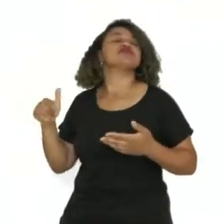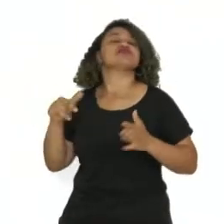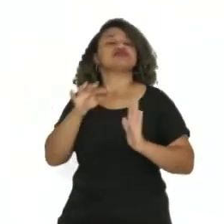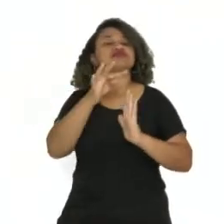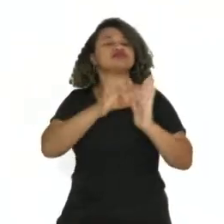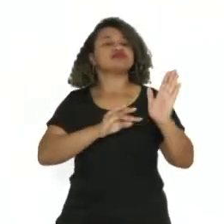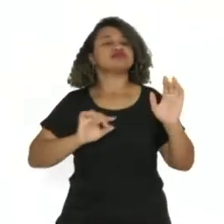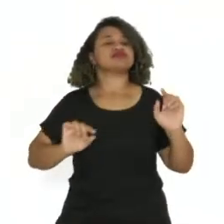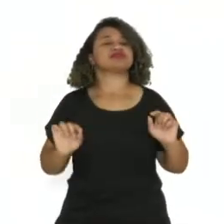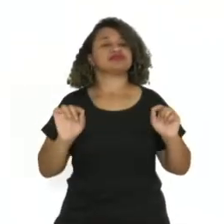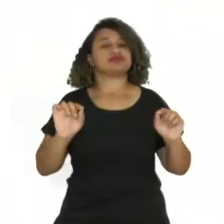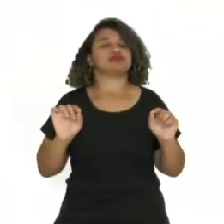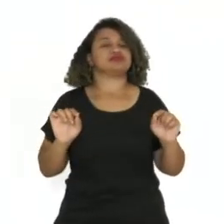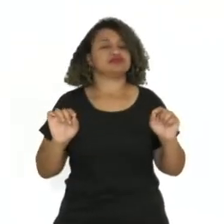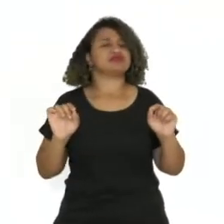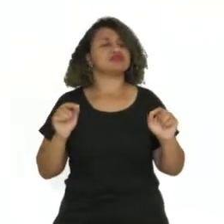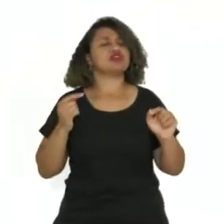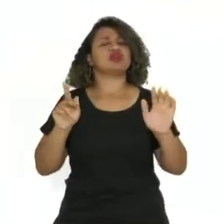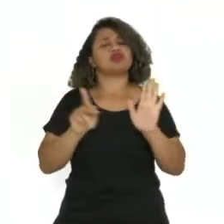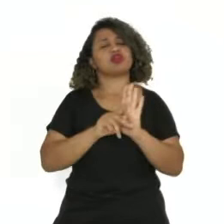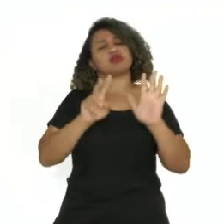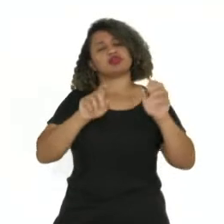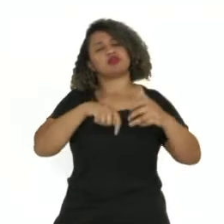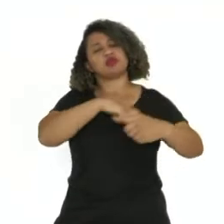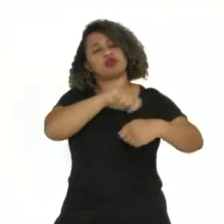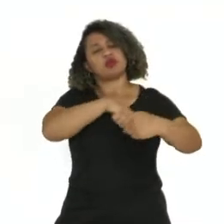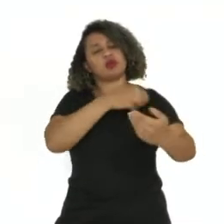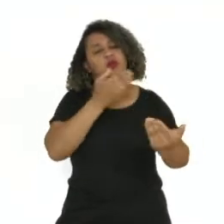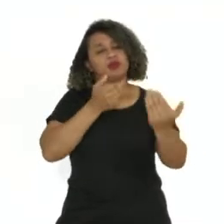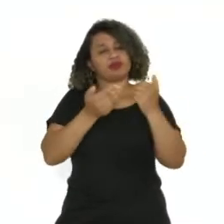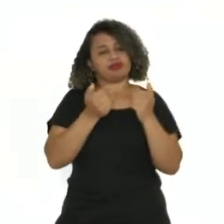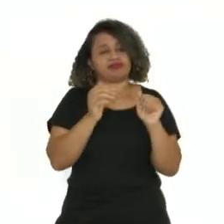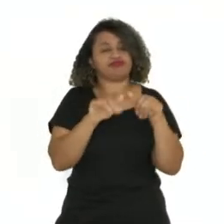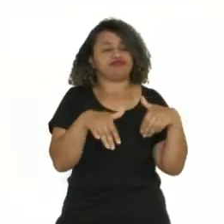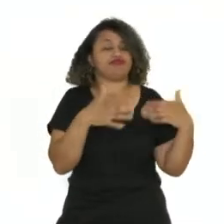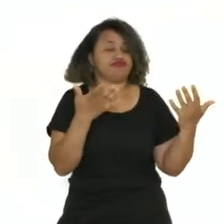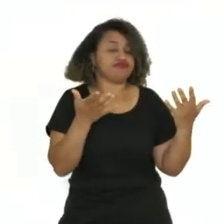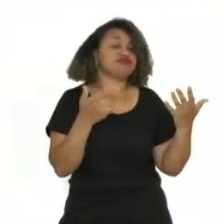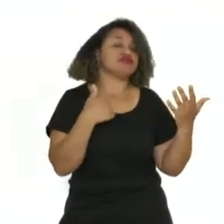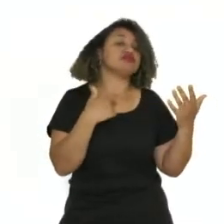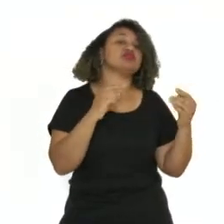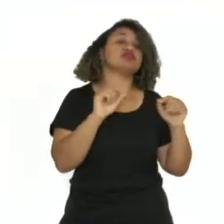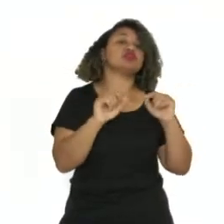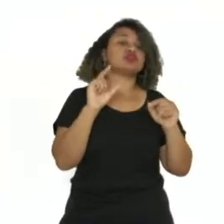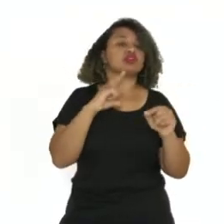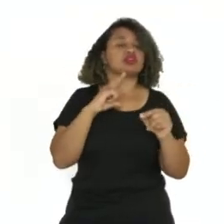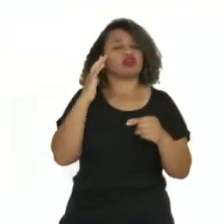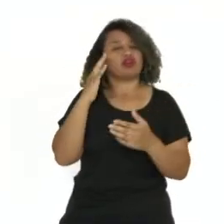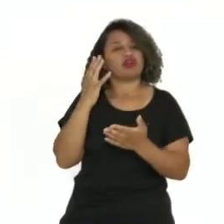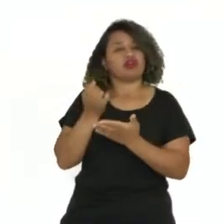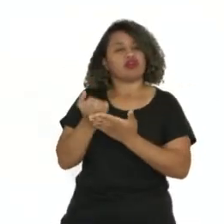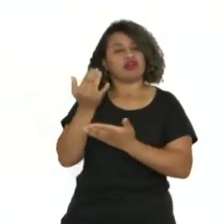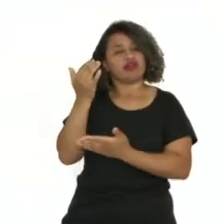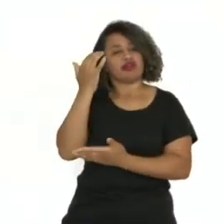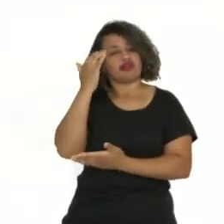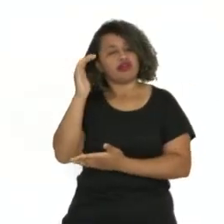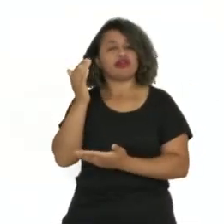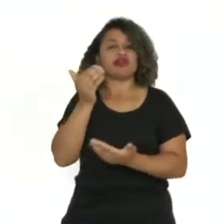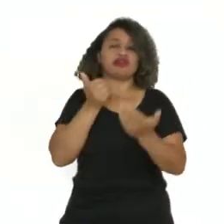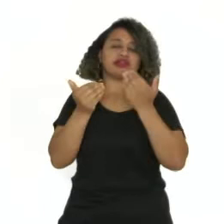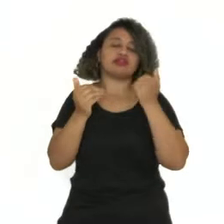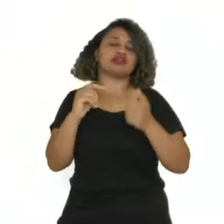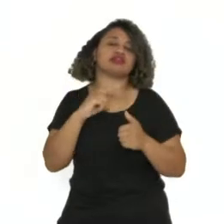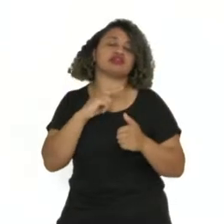texto sobre a gastronomia. Então, gastronomia podcast de Curitiba, as comidas que